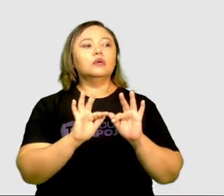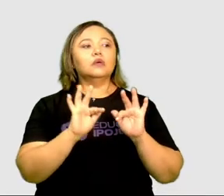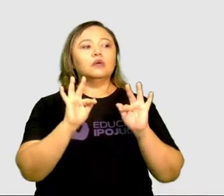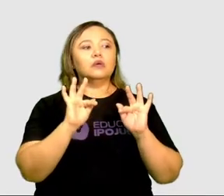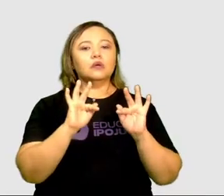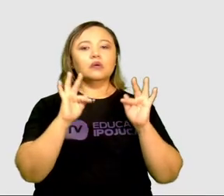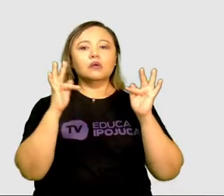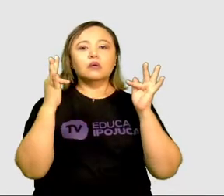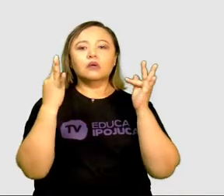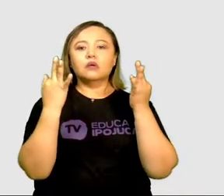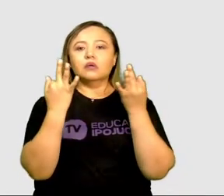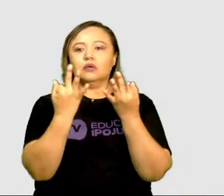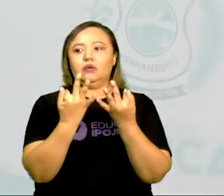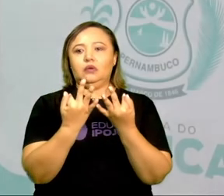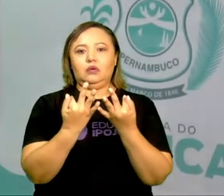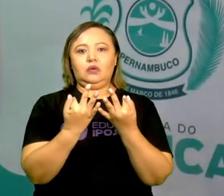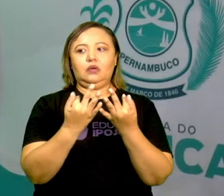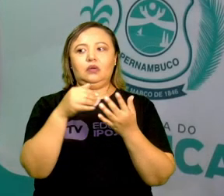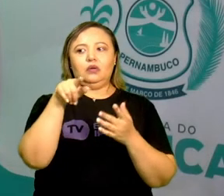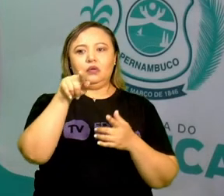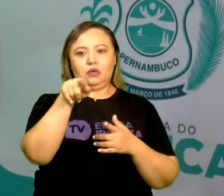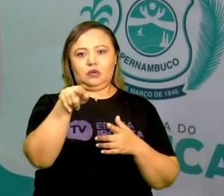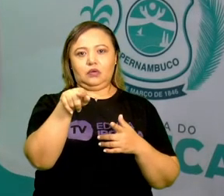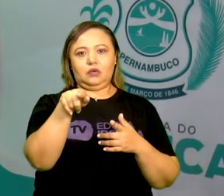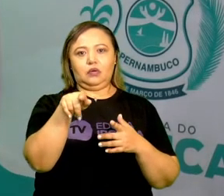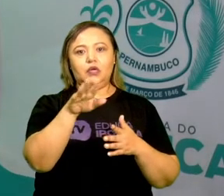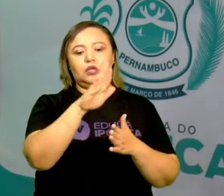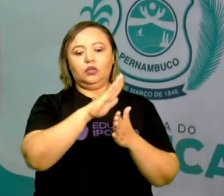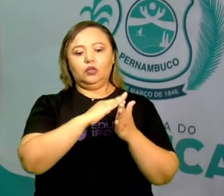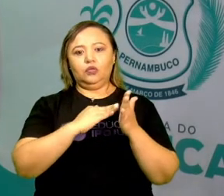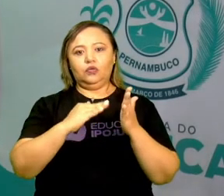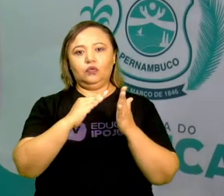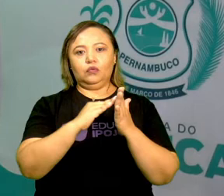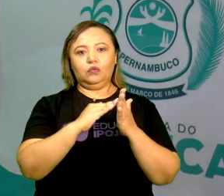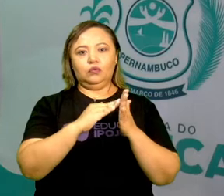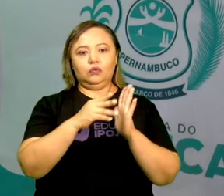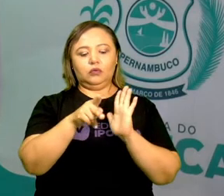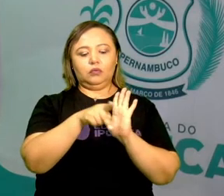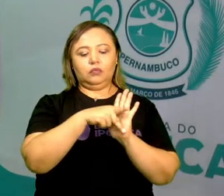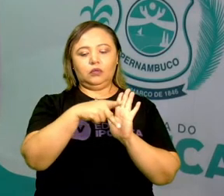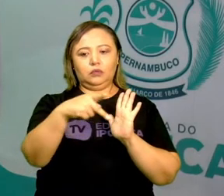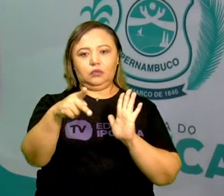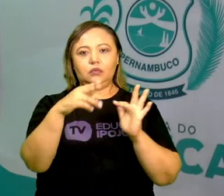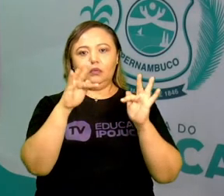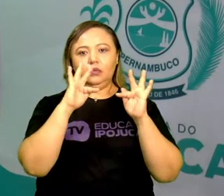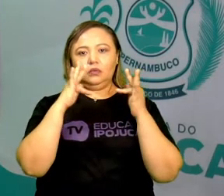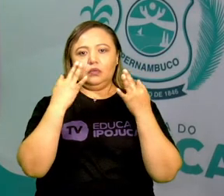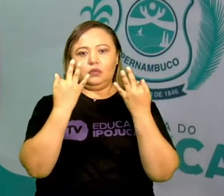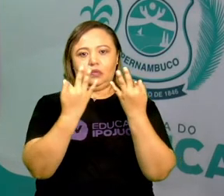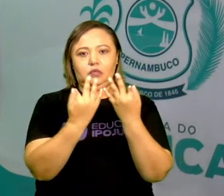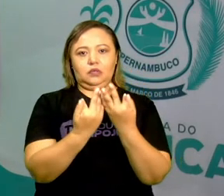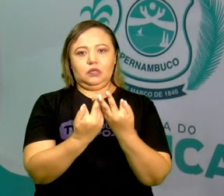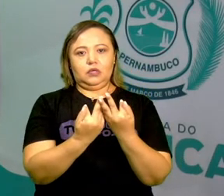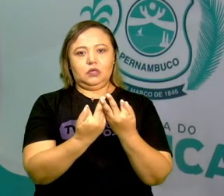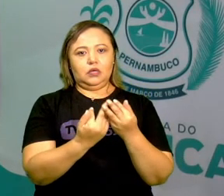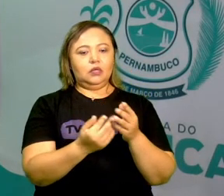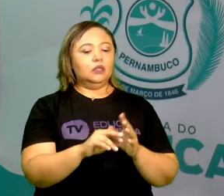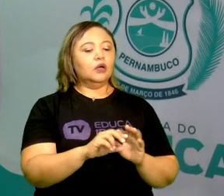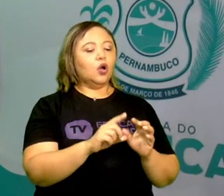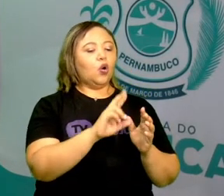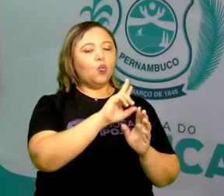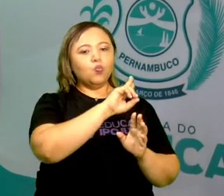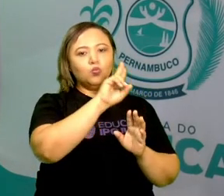a sua família. Isso mesmo, vocês vão escrever no caderninho de vocês,